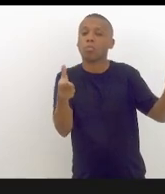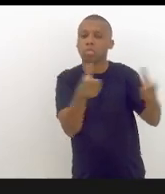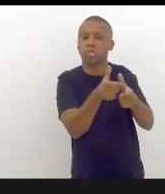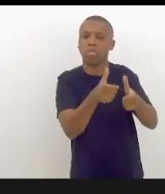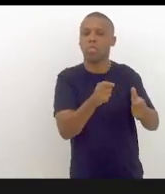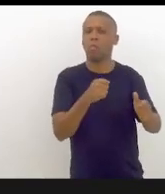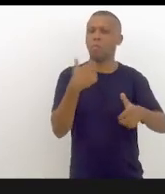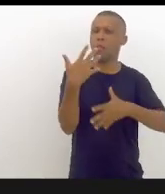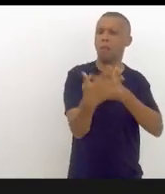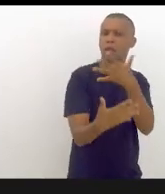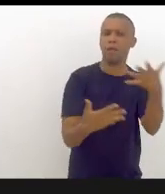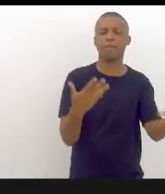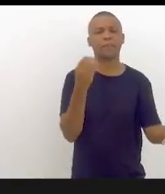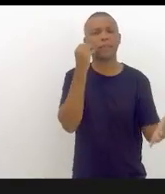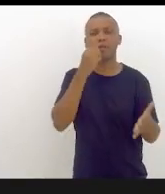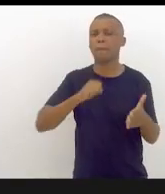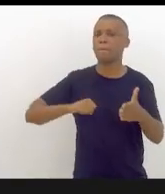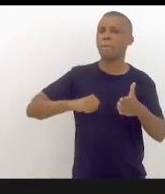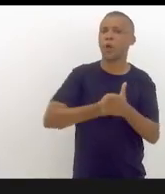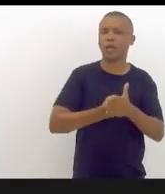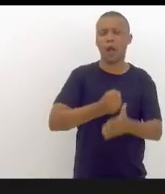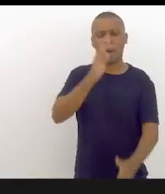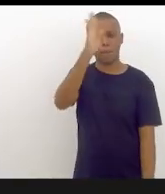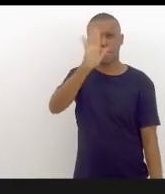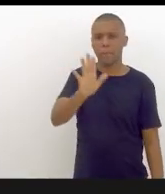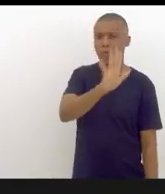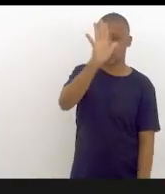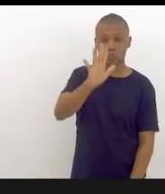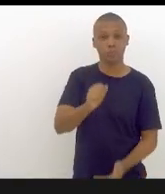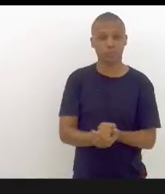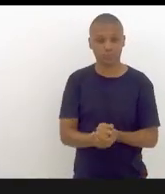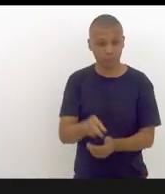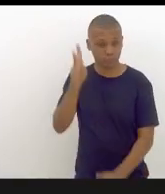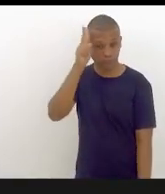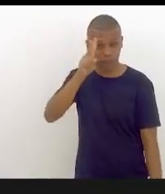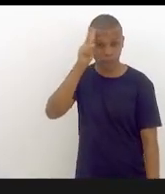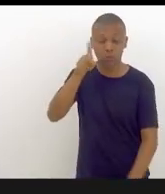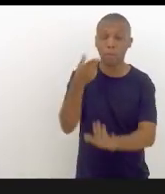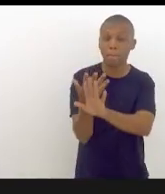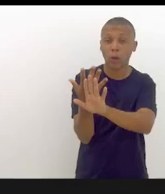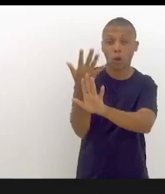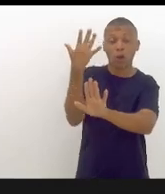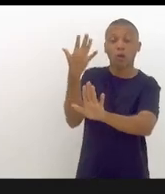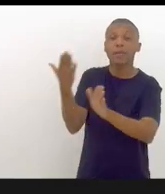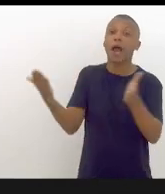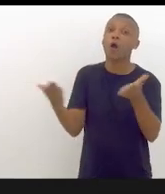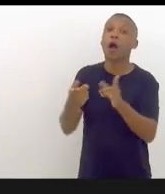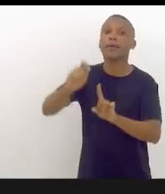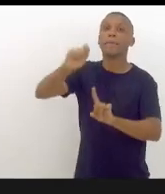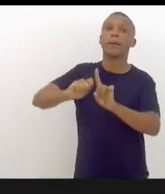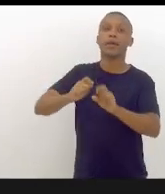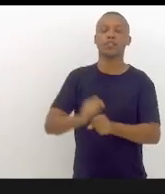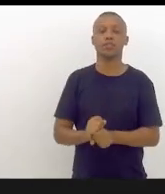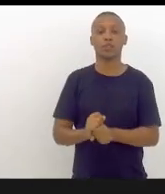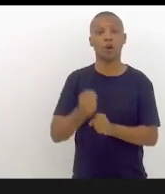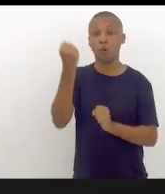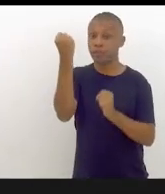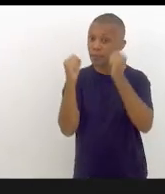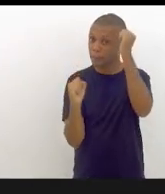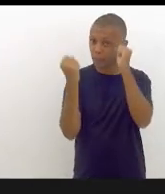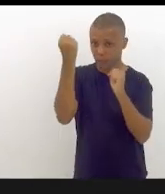travando o país. Eu estava me lembrando ainda há pouco Luiz Paulo que agora esse mês os empresários